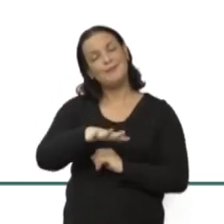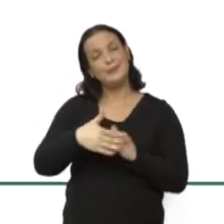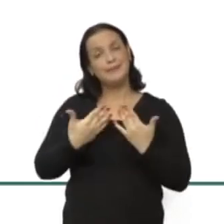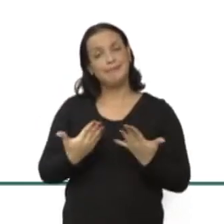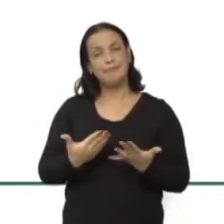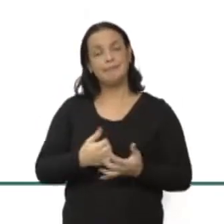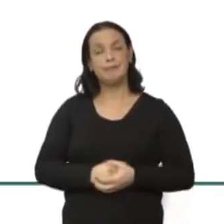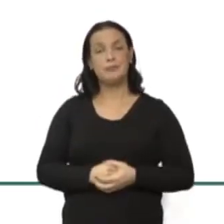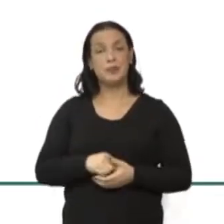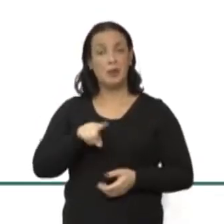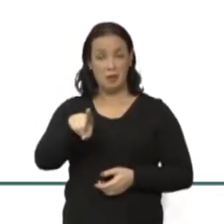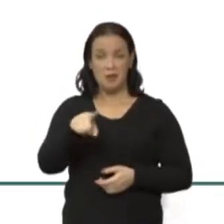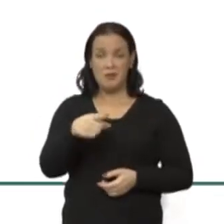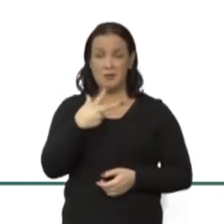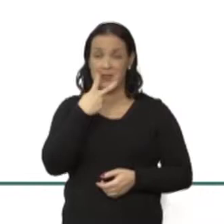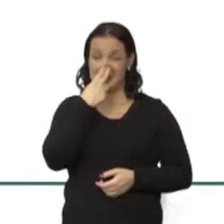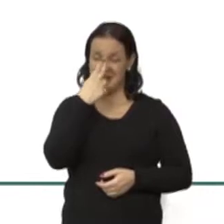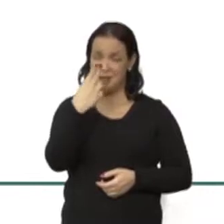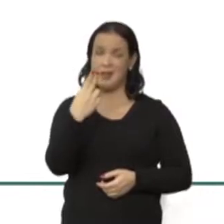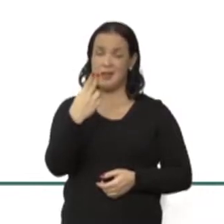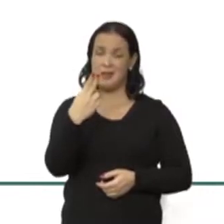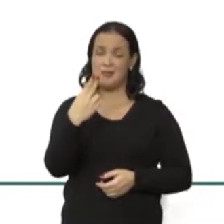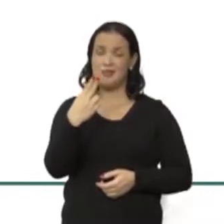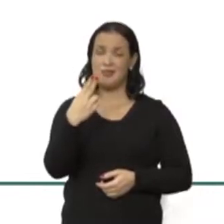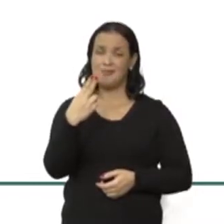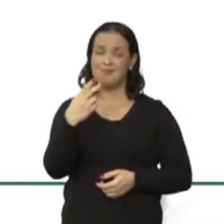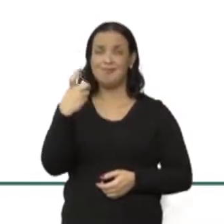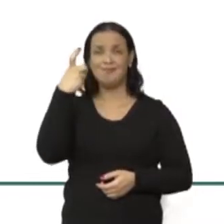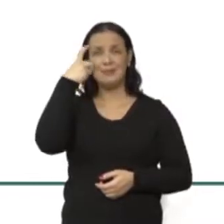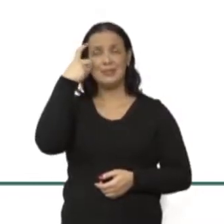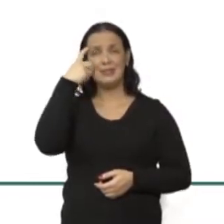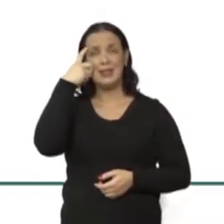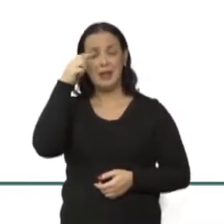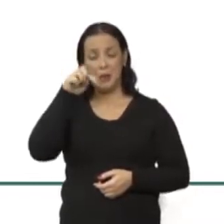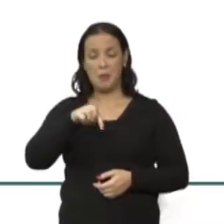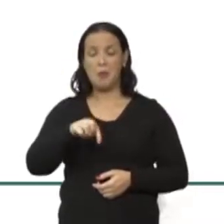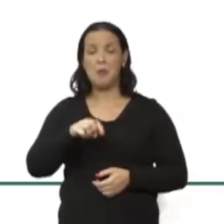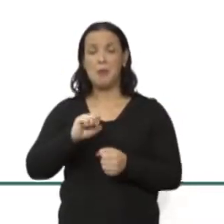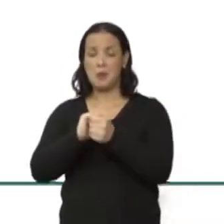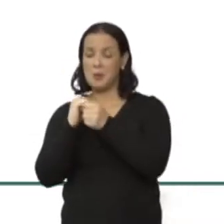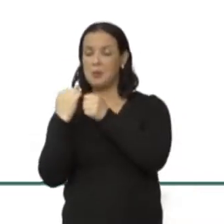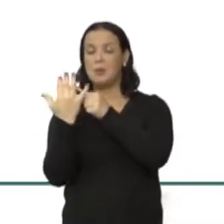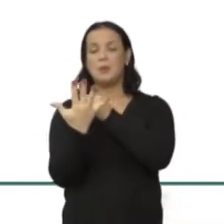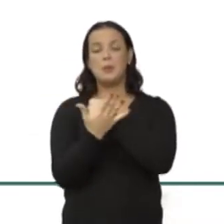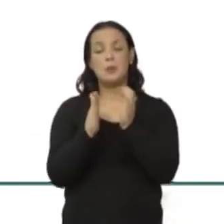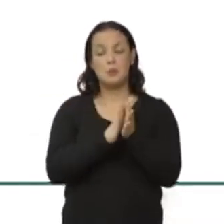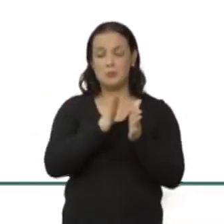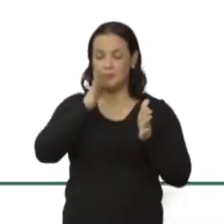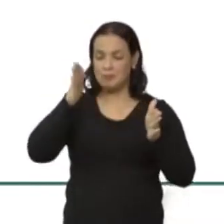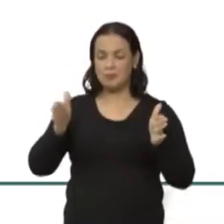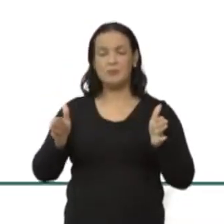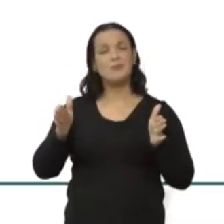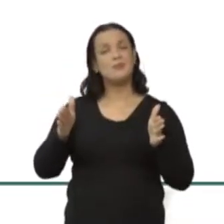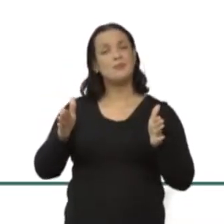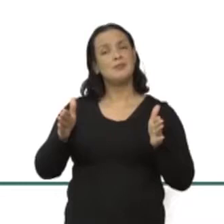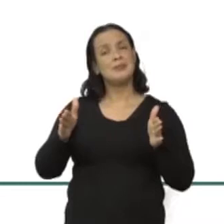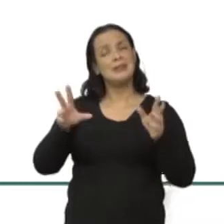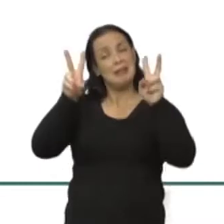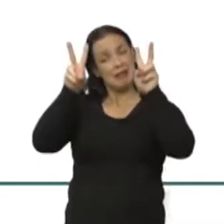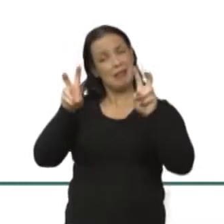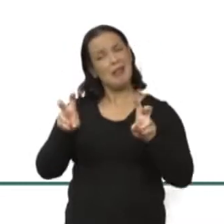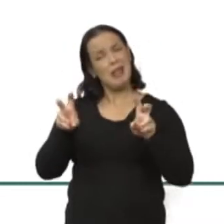Você acha que é coincidência ou não que, nesse momento de pandemia, esses temas tenham